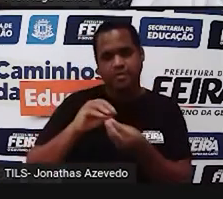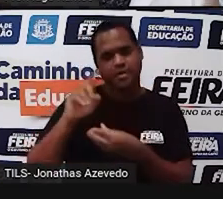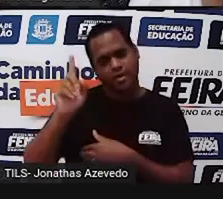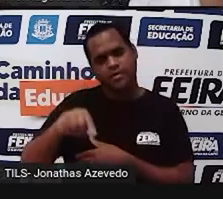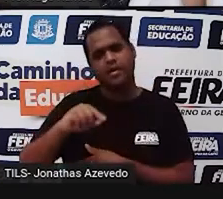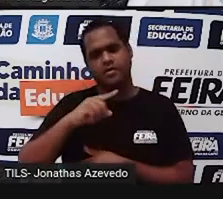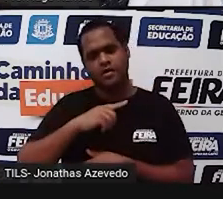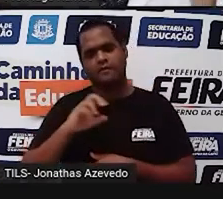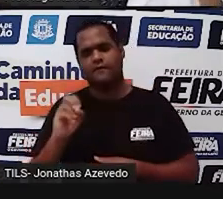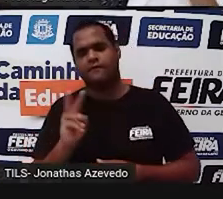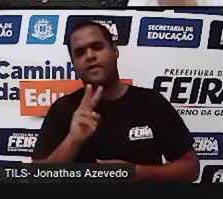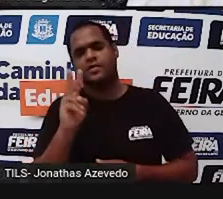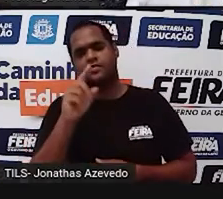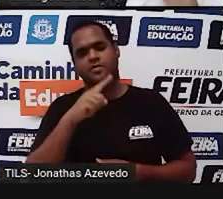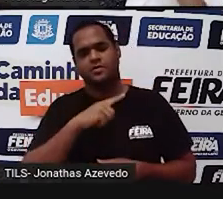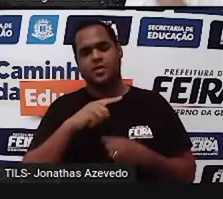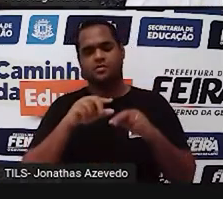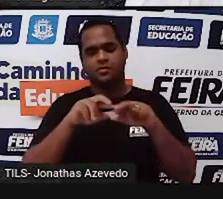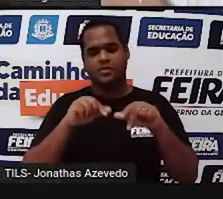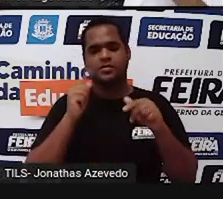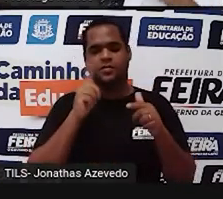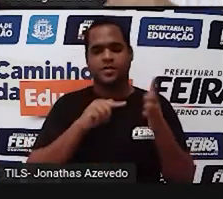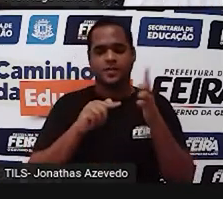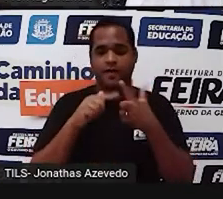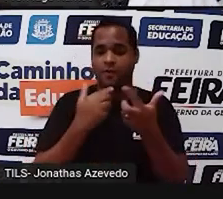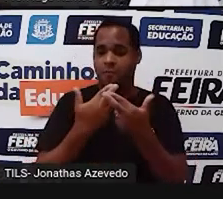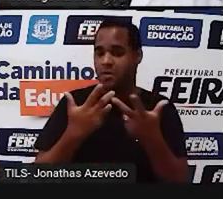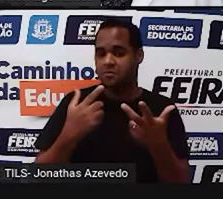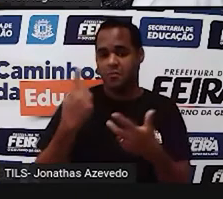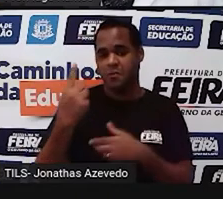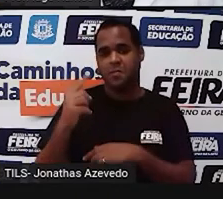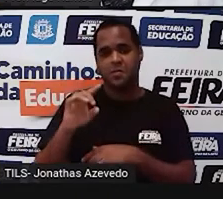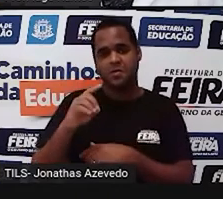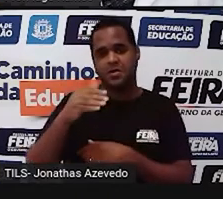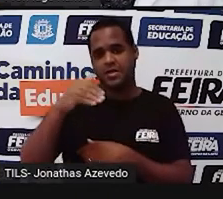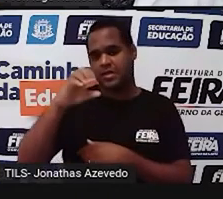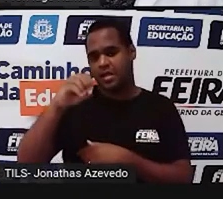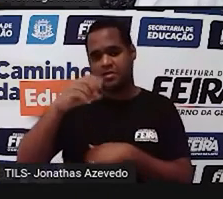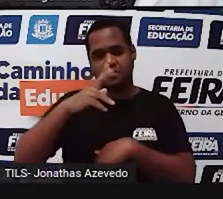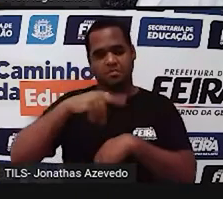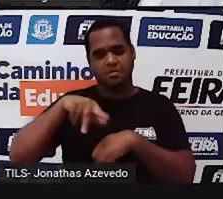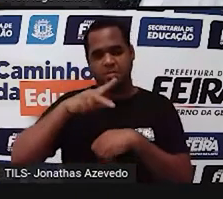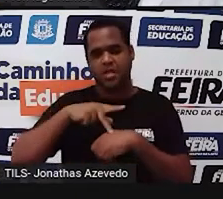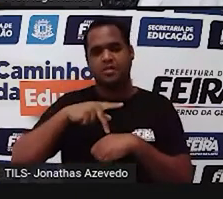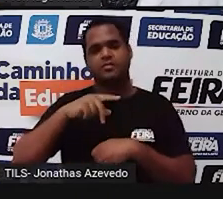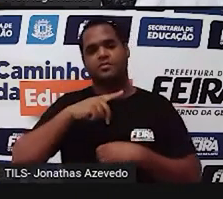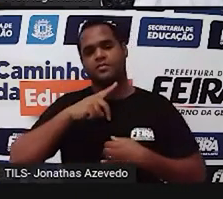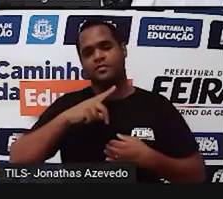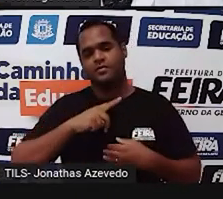vale para qualquer um daqueles 10 países que estão na tabela.